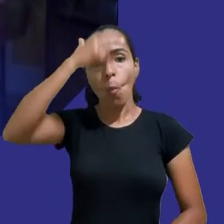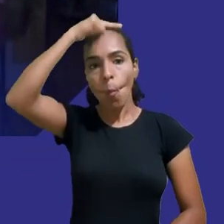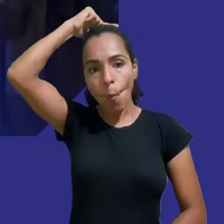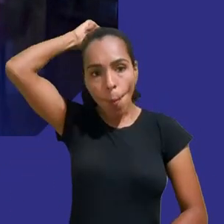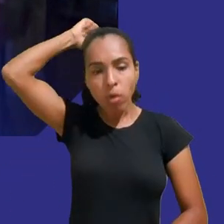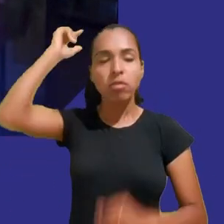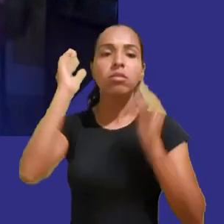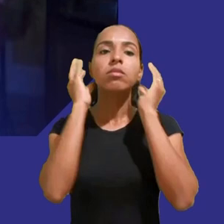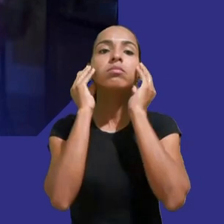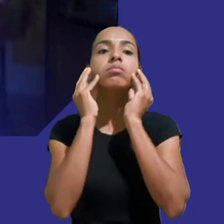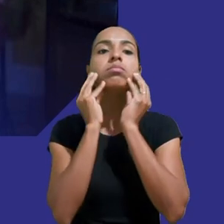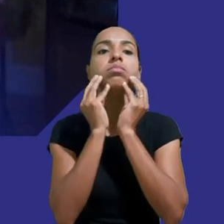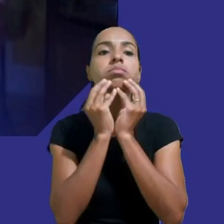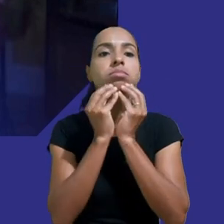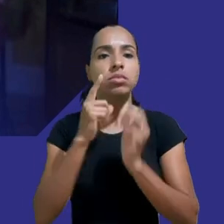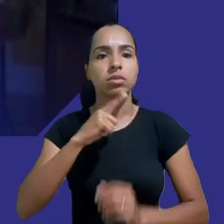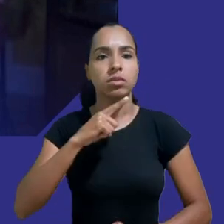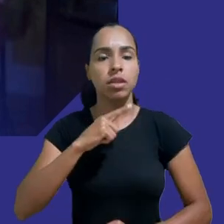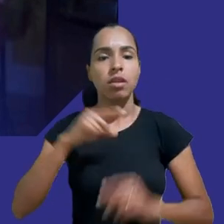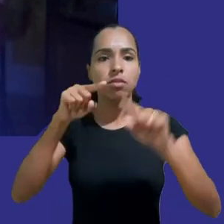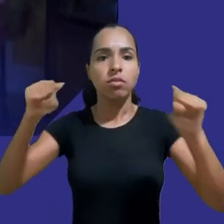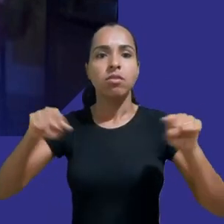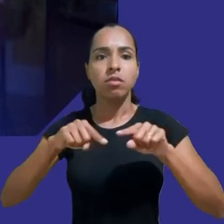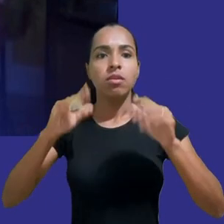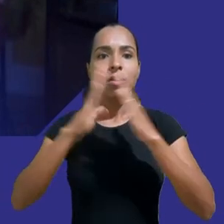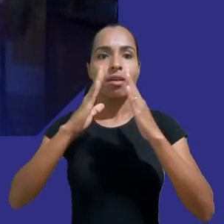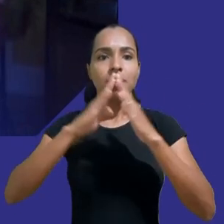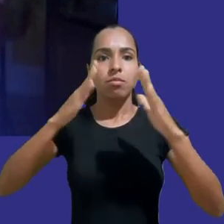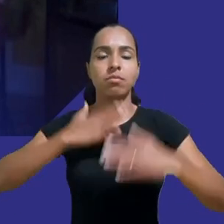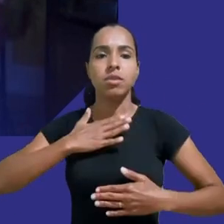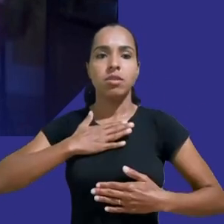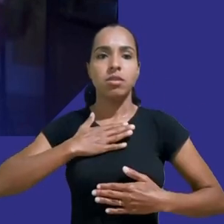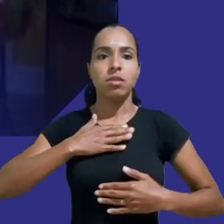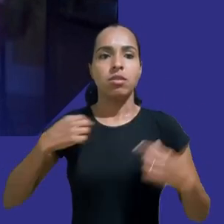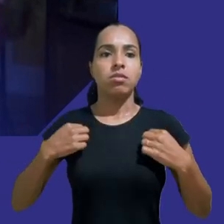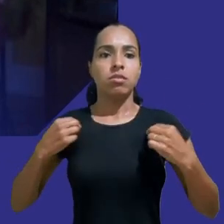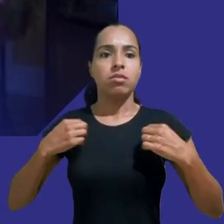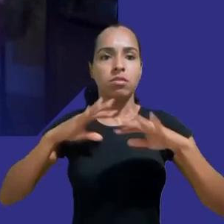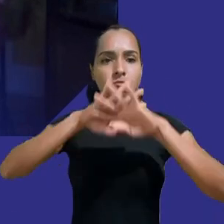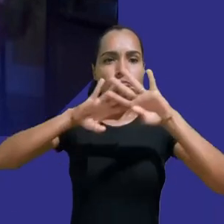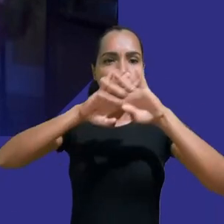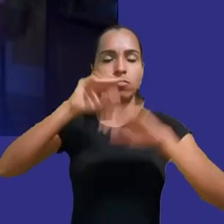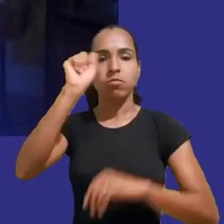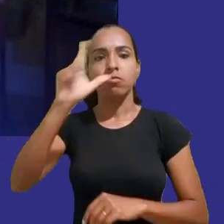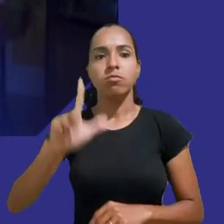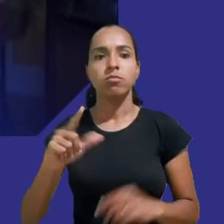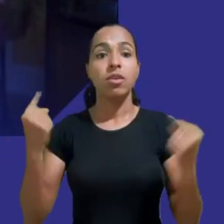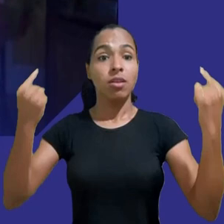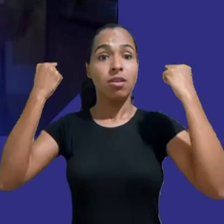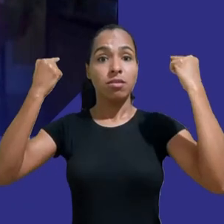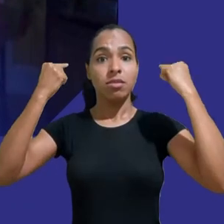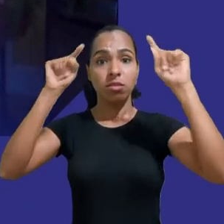sala da minha casa com uma camisa xadrez azul e atrás de mim há alguns quadros e uma parede amarela